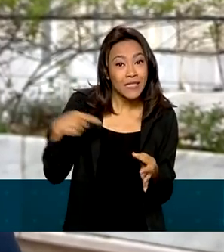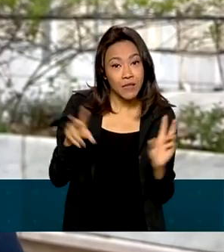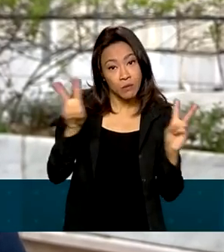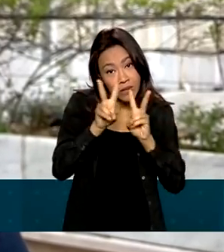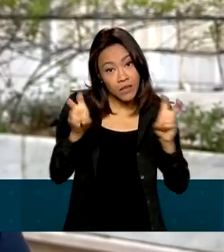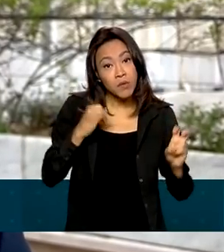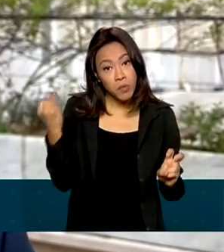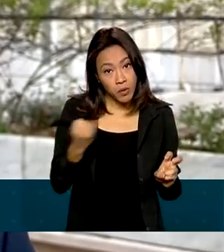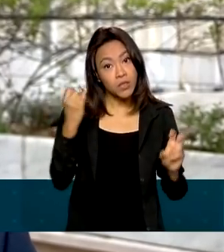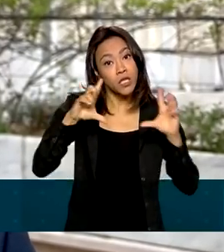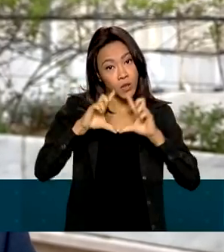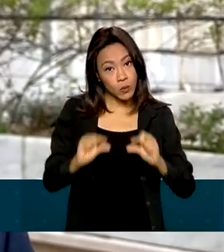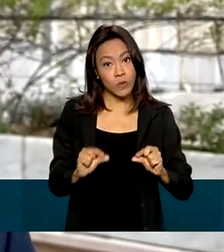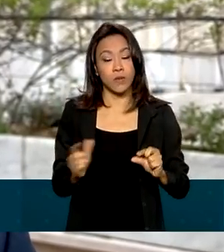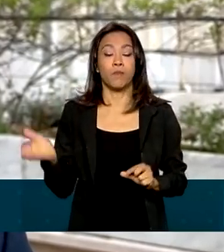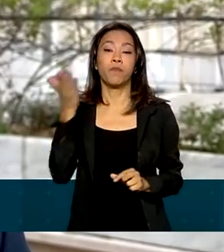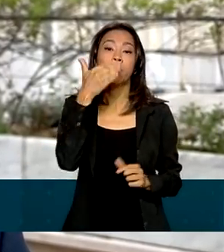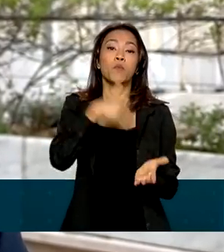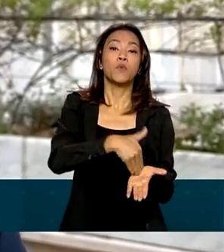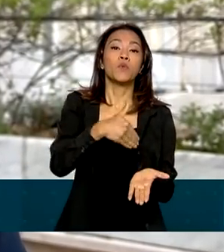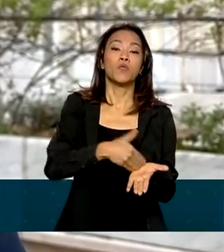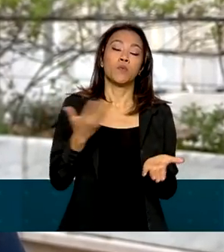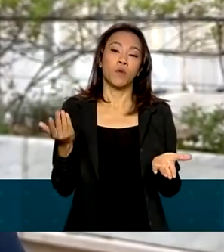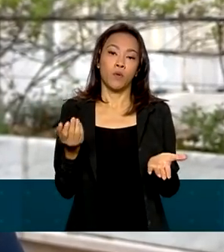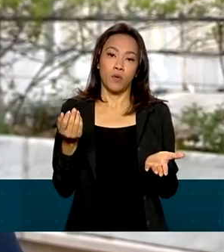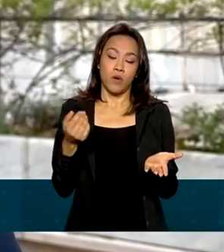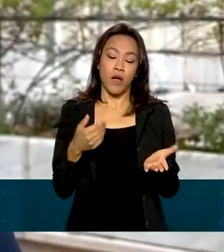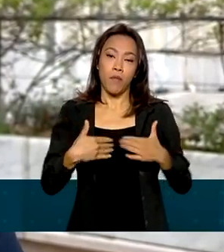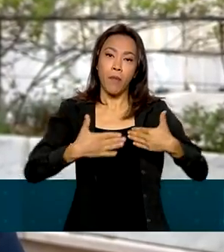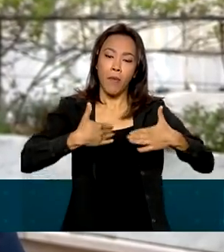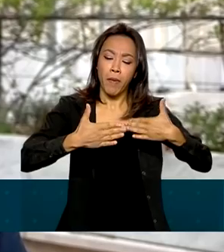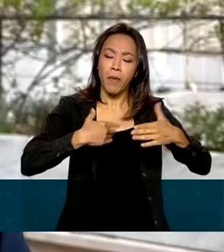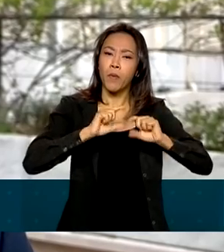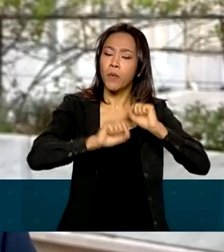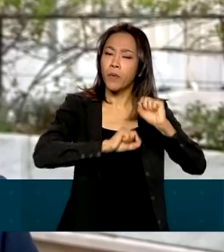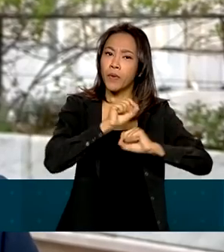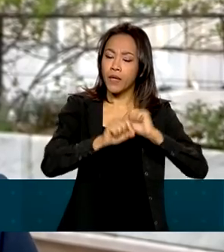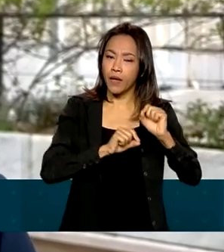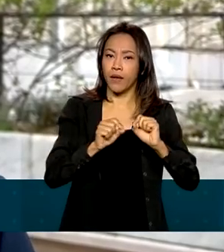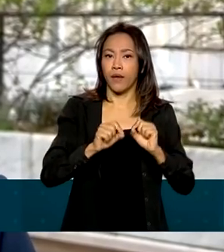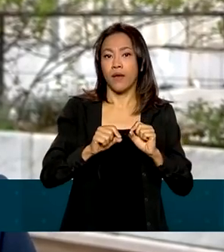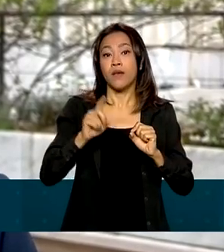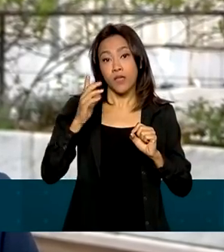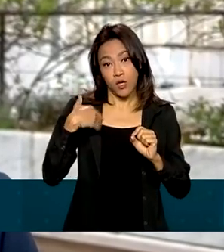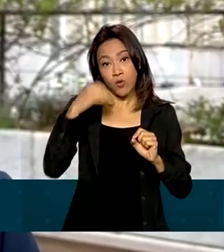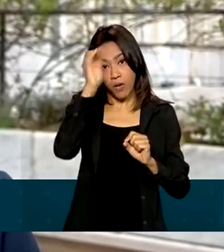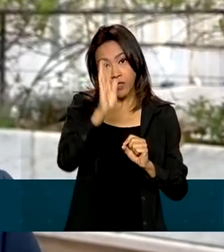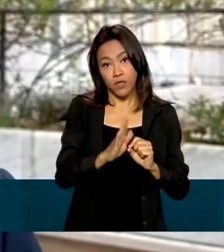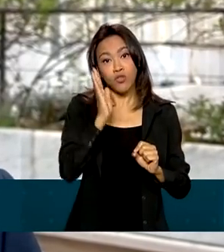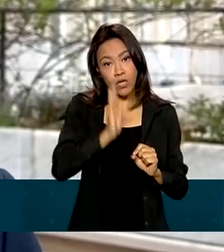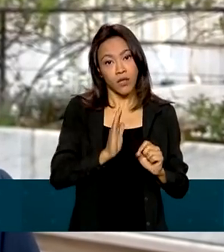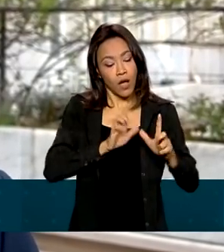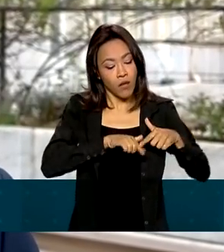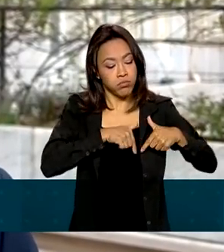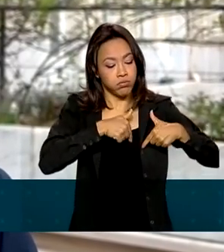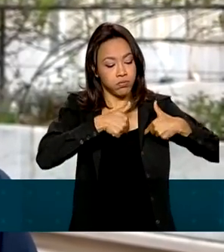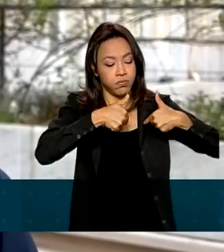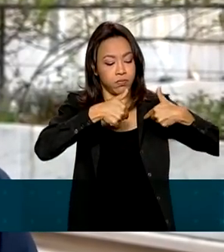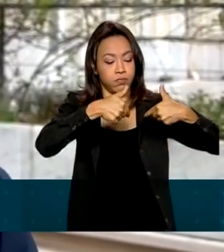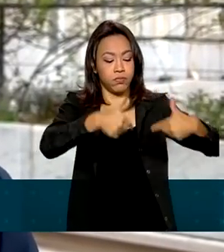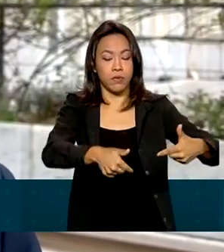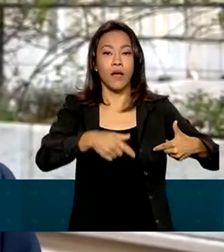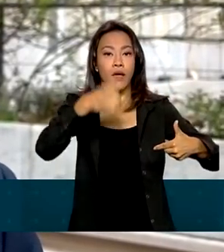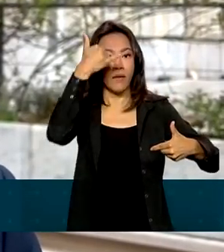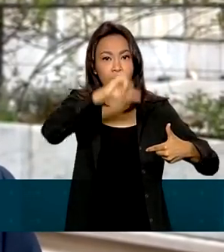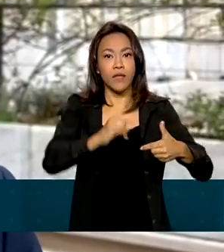E, por último, o mercado regulado nacional de emissões que o Brasil já está implementando. E também é um ponto